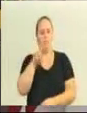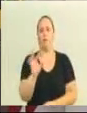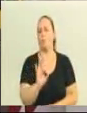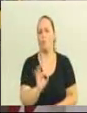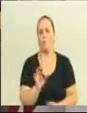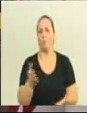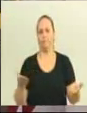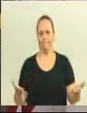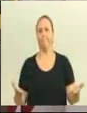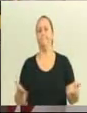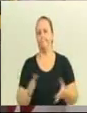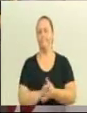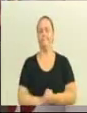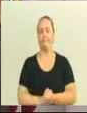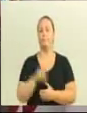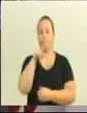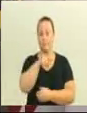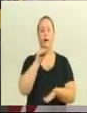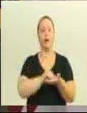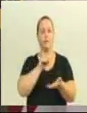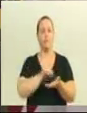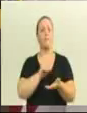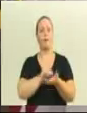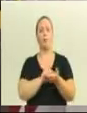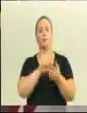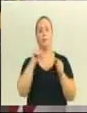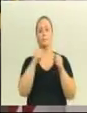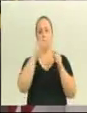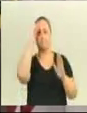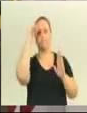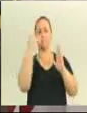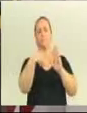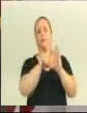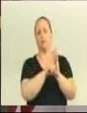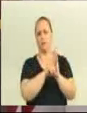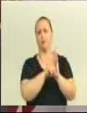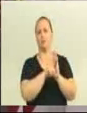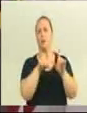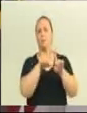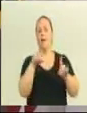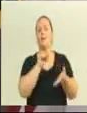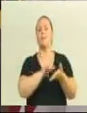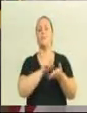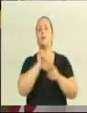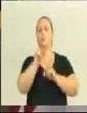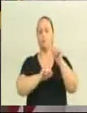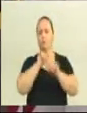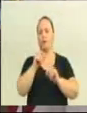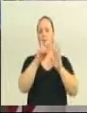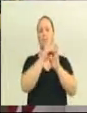negar de que eles devem ser regulamentados, porque depende apenas de um decreto municipal para